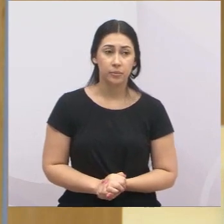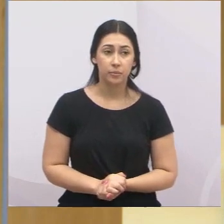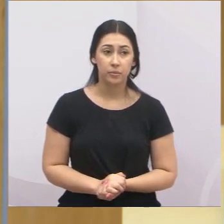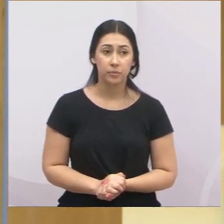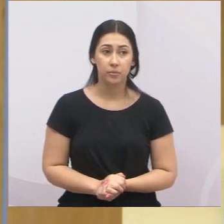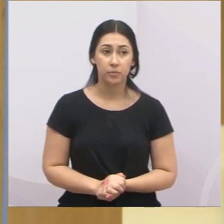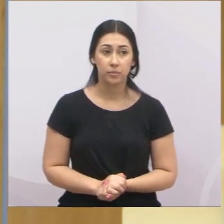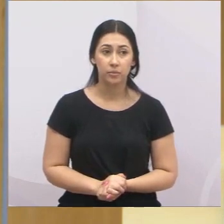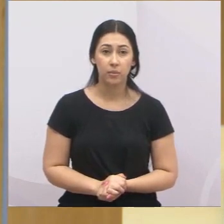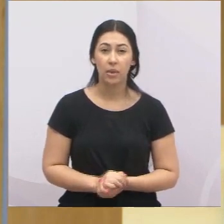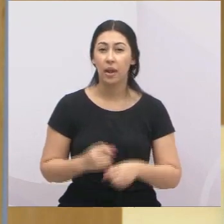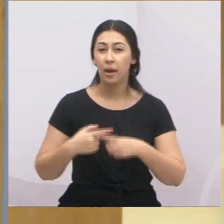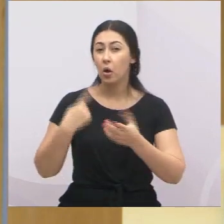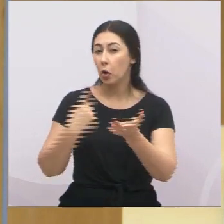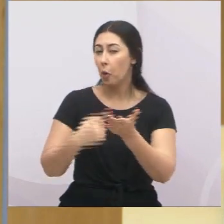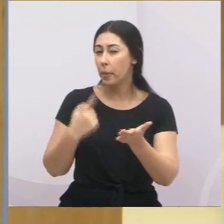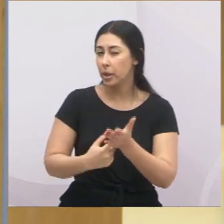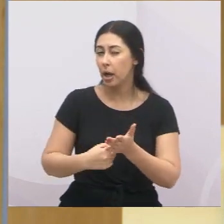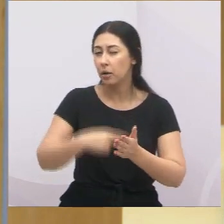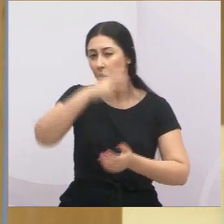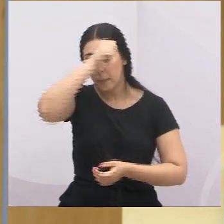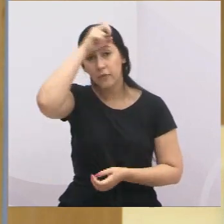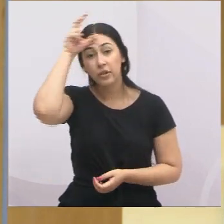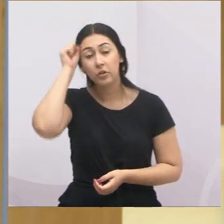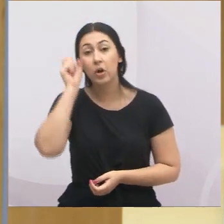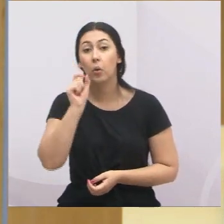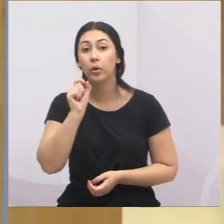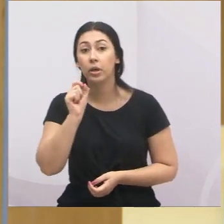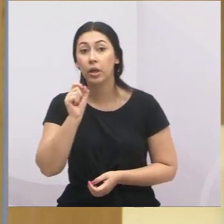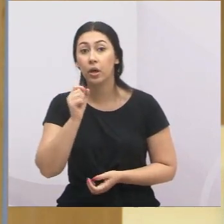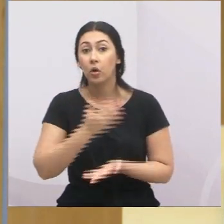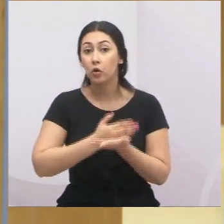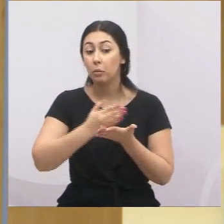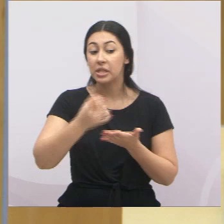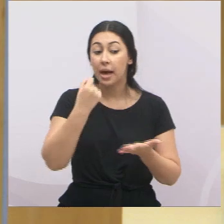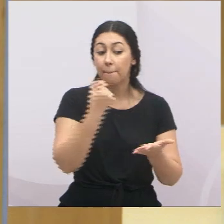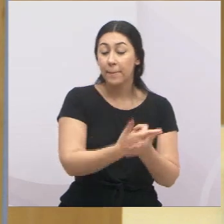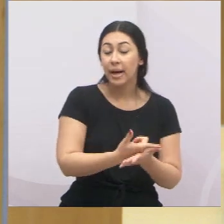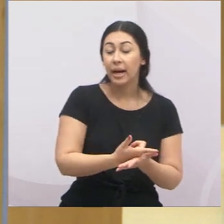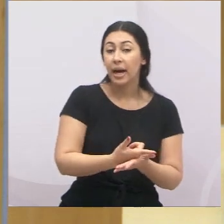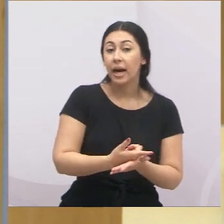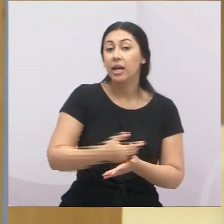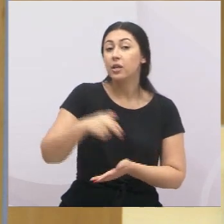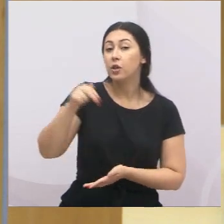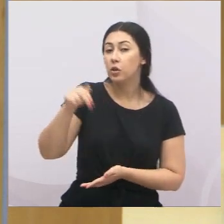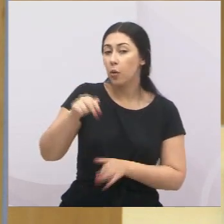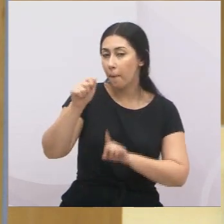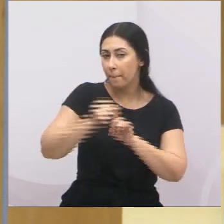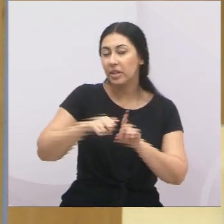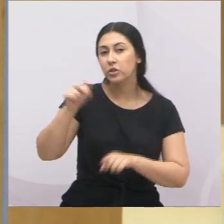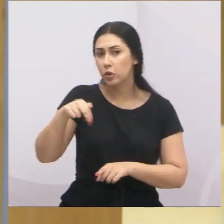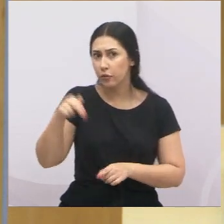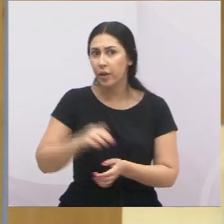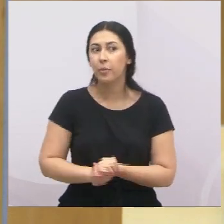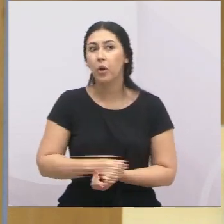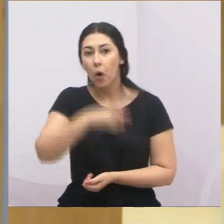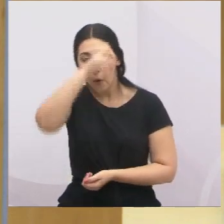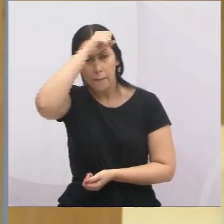Acordaram com a prefeitura que a próxima parcela do repasse seria início de novembro. O prefeito vai fazer a parte dele aí, vai antecipar.